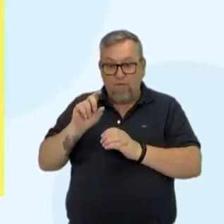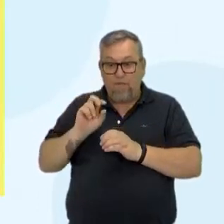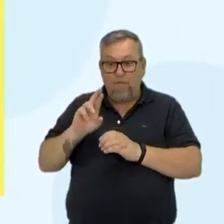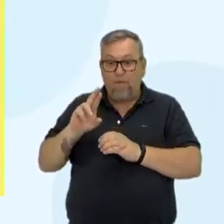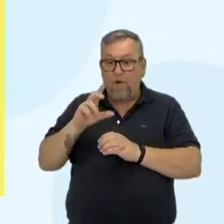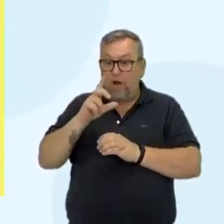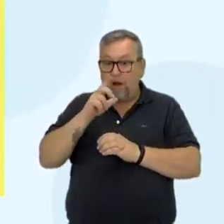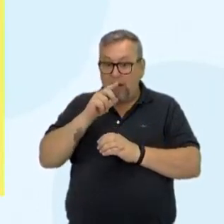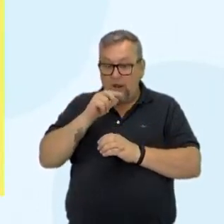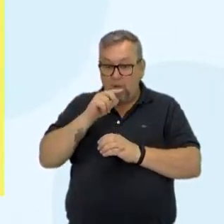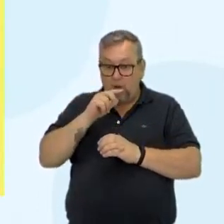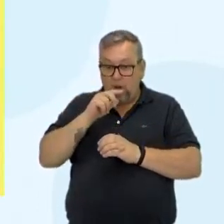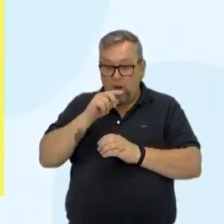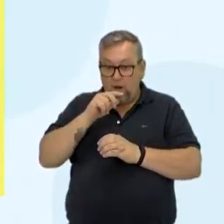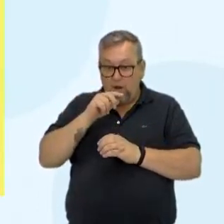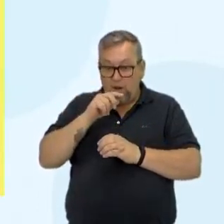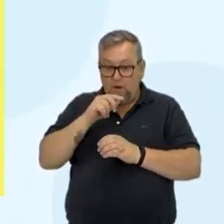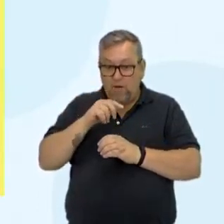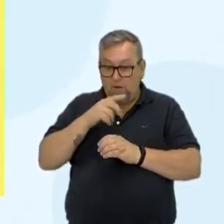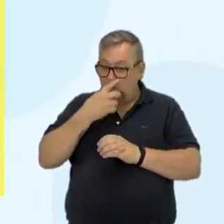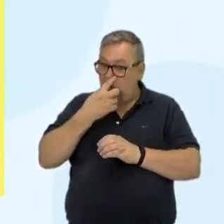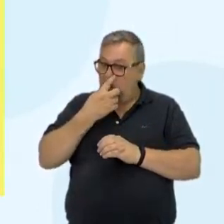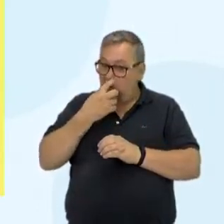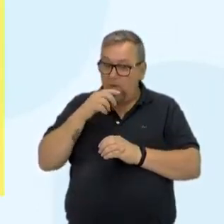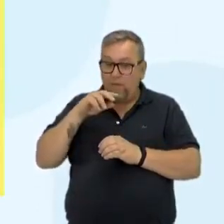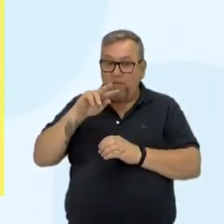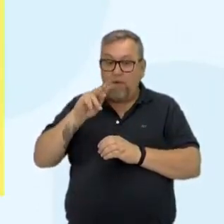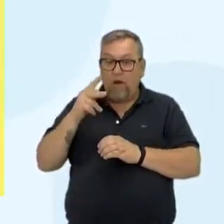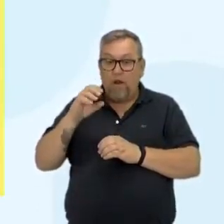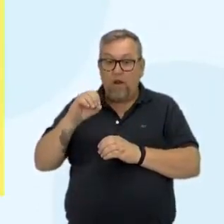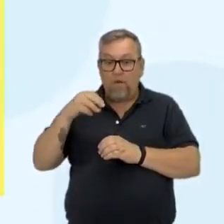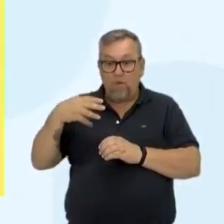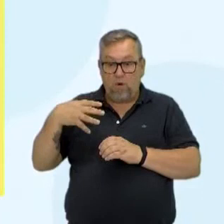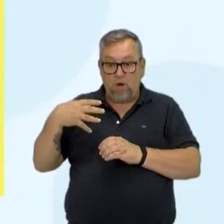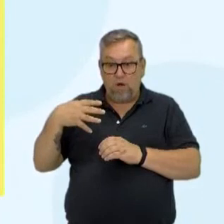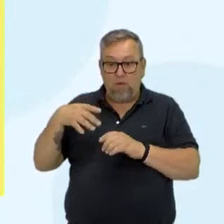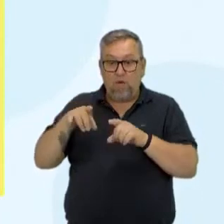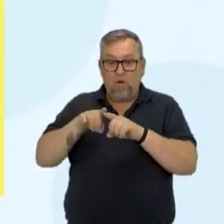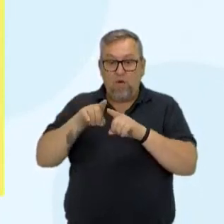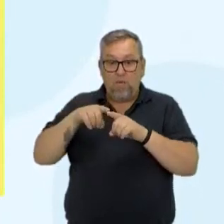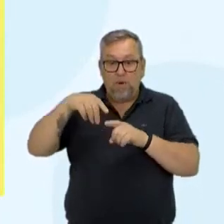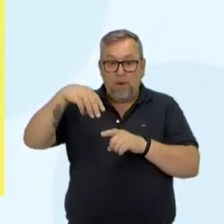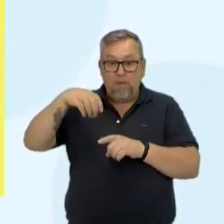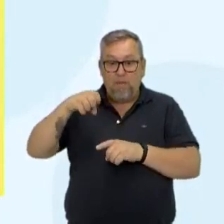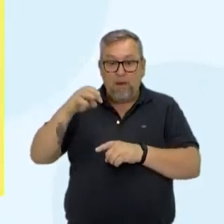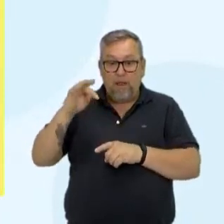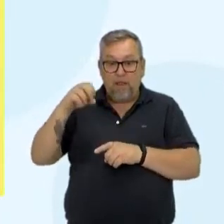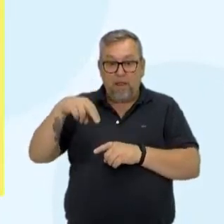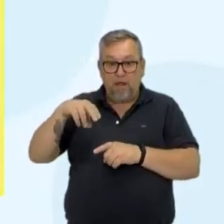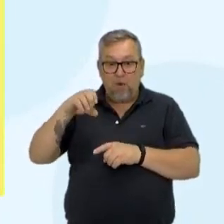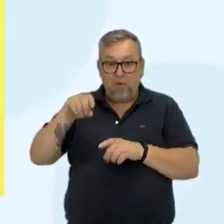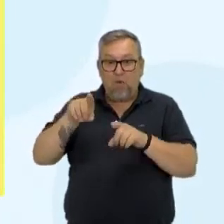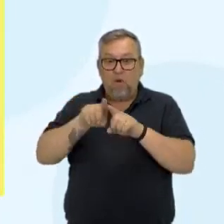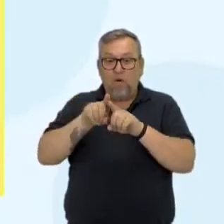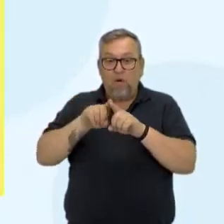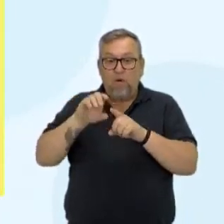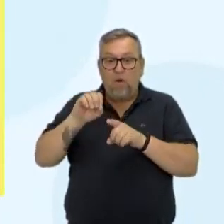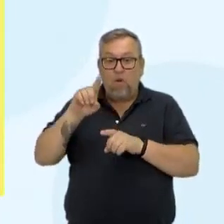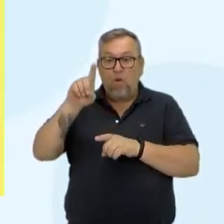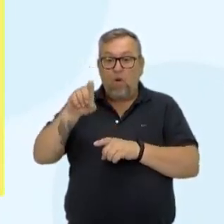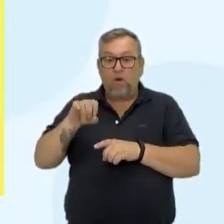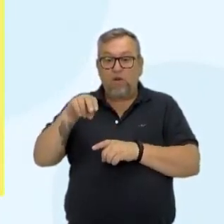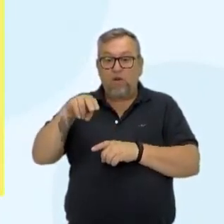água, dióxido de carbono, tem o metano e tem o óxido